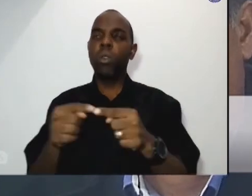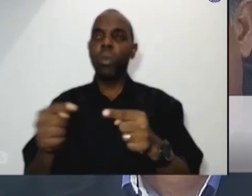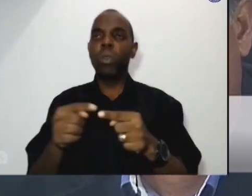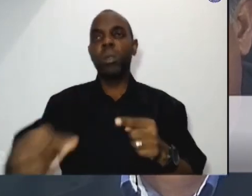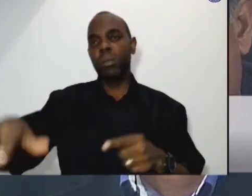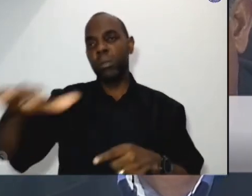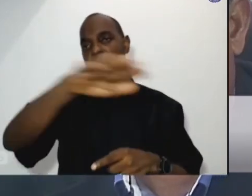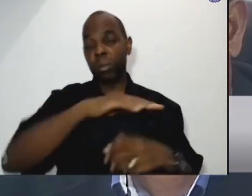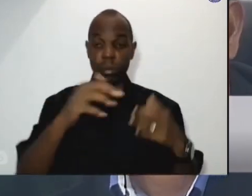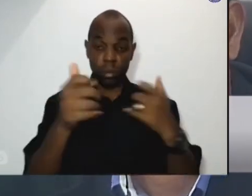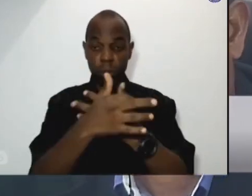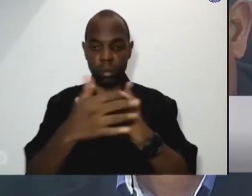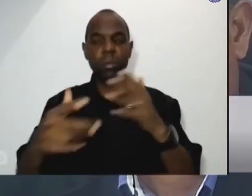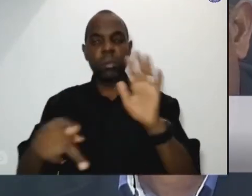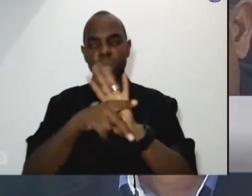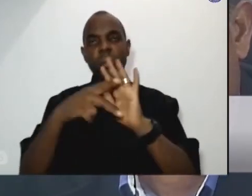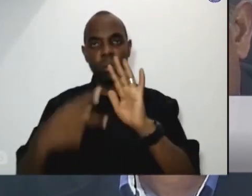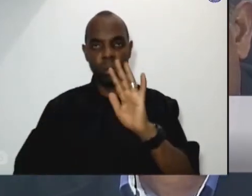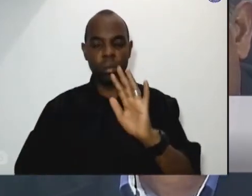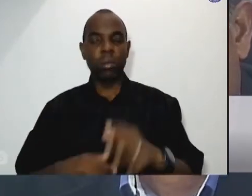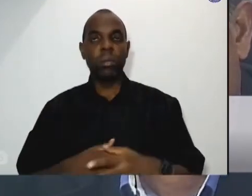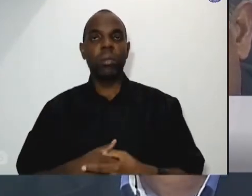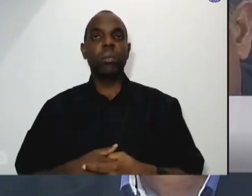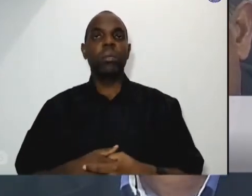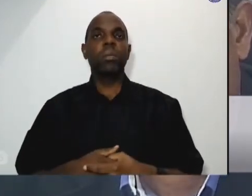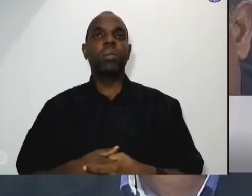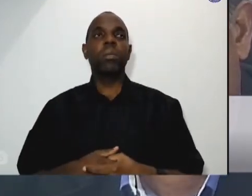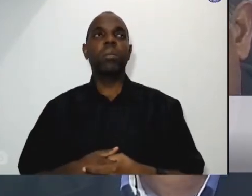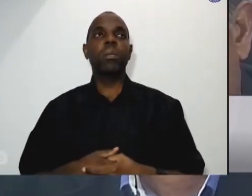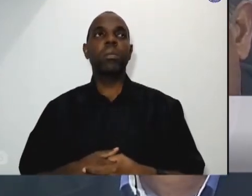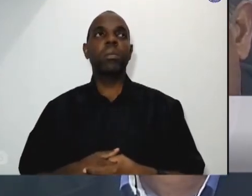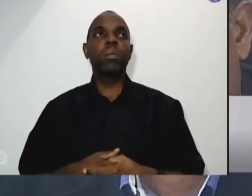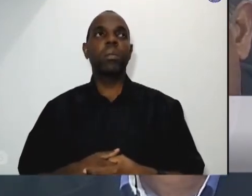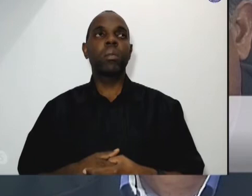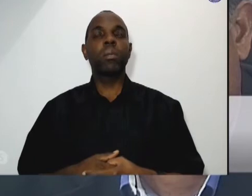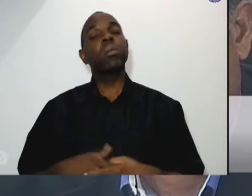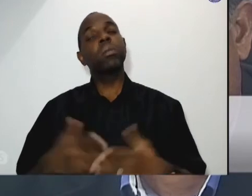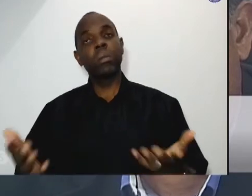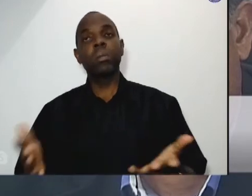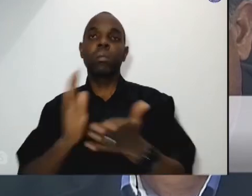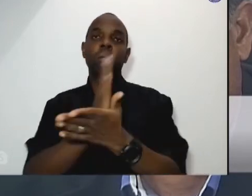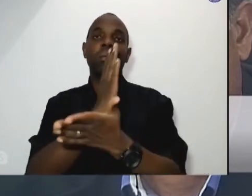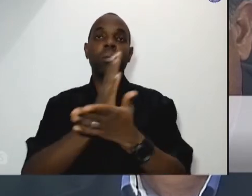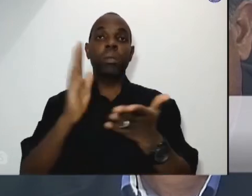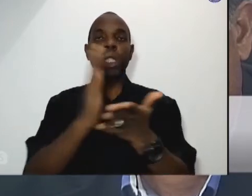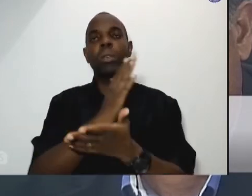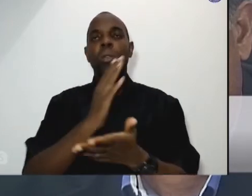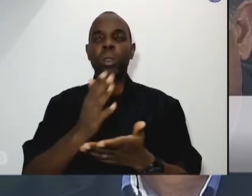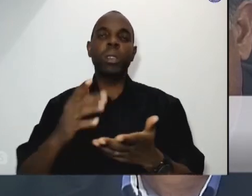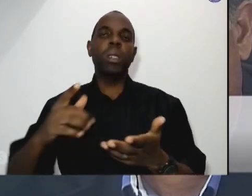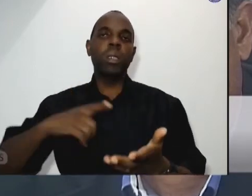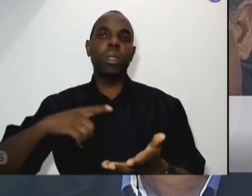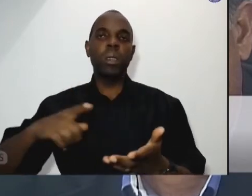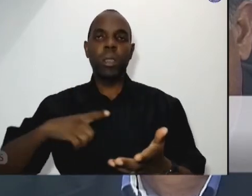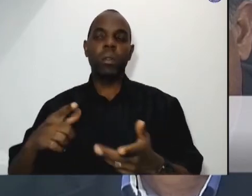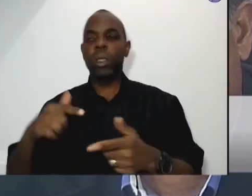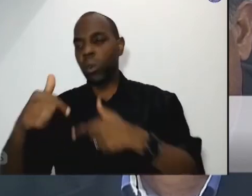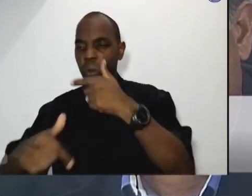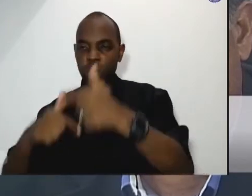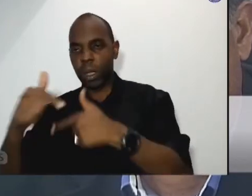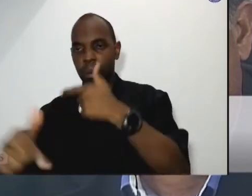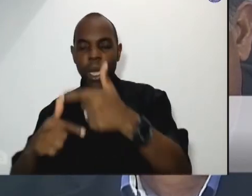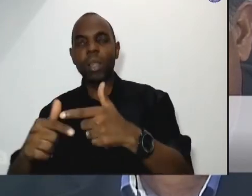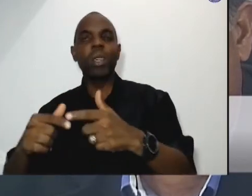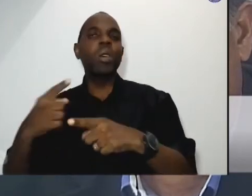e fica aqui alguns fazem fraternidade e caridade por profissão outros fazem